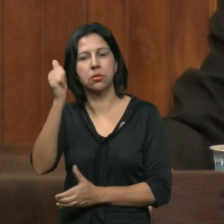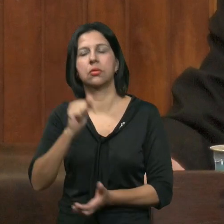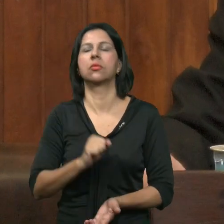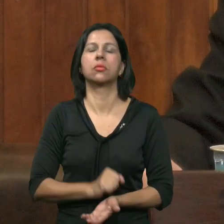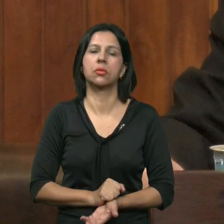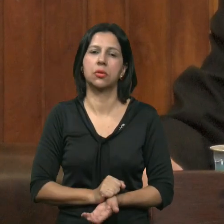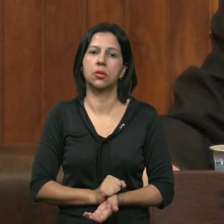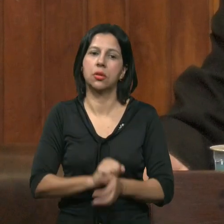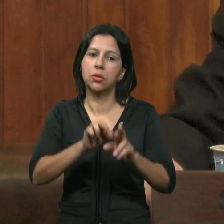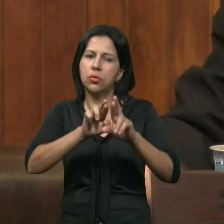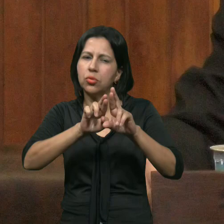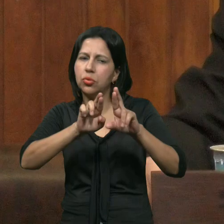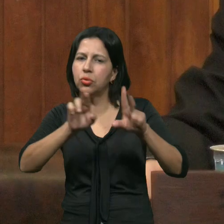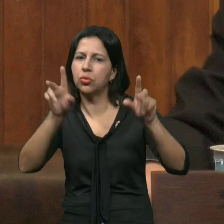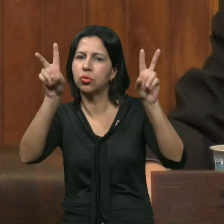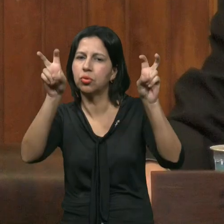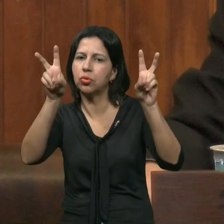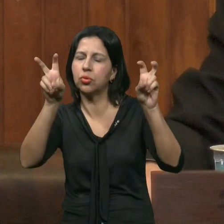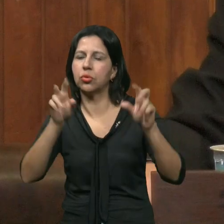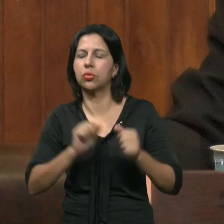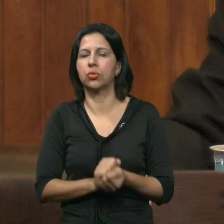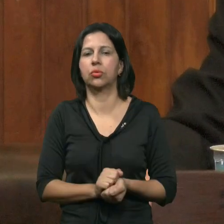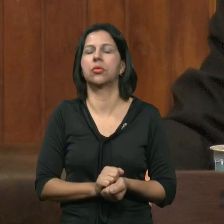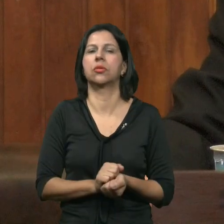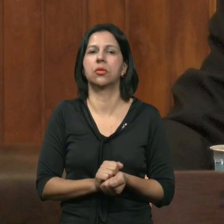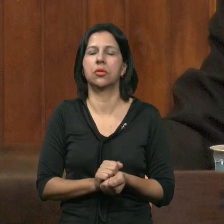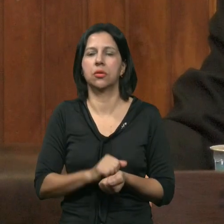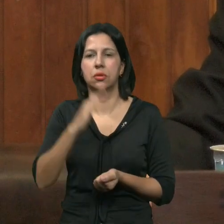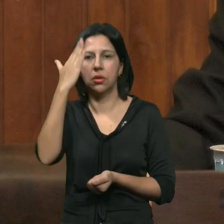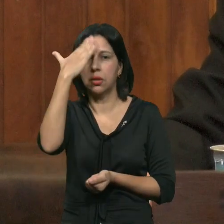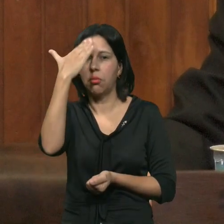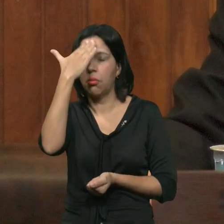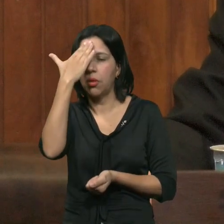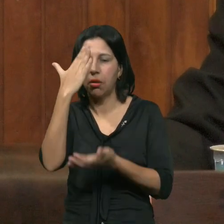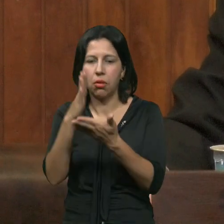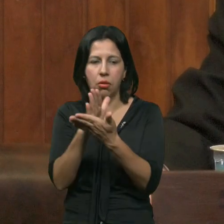Distinguir De acordo Com o Corém